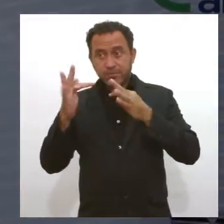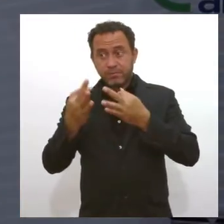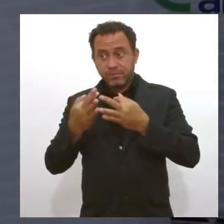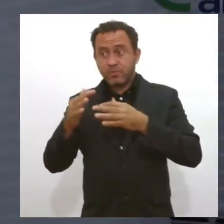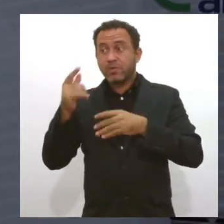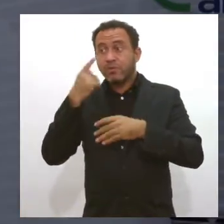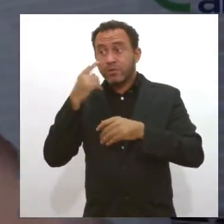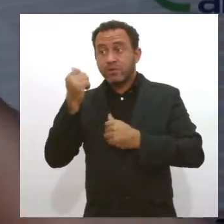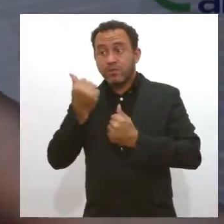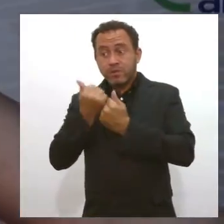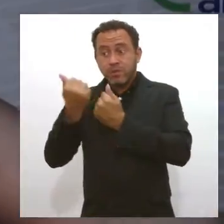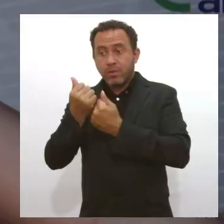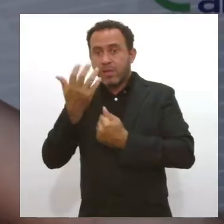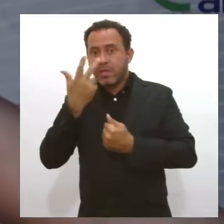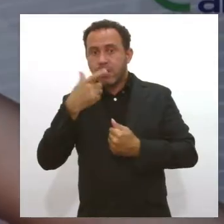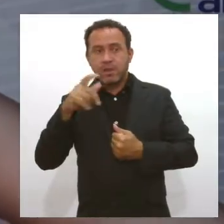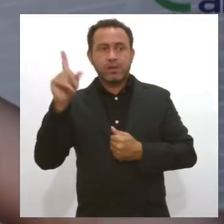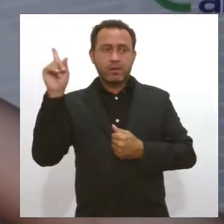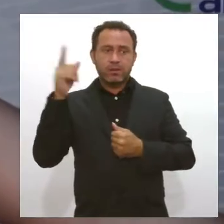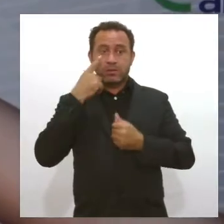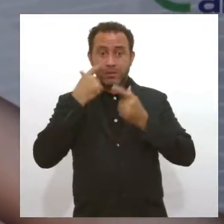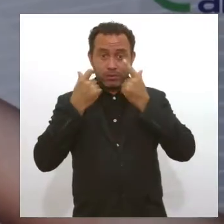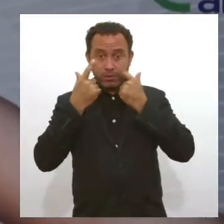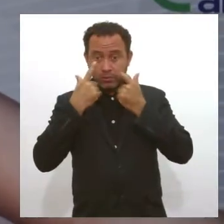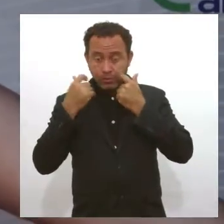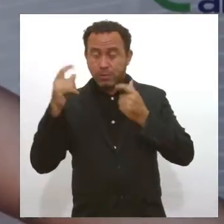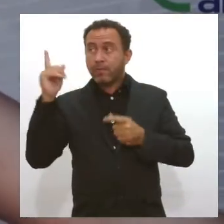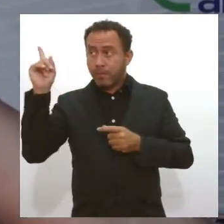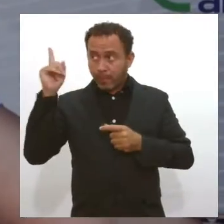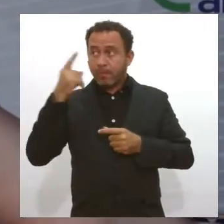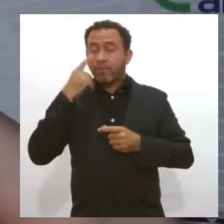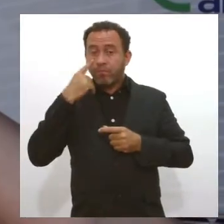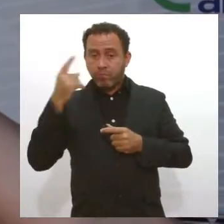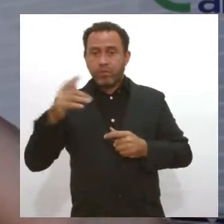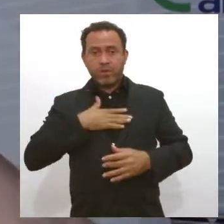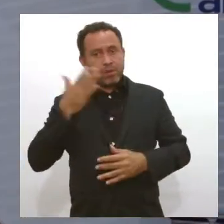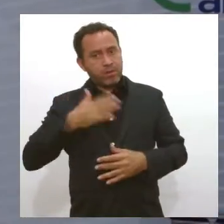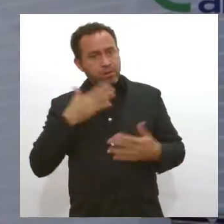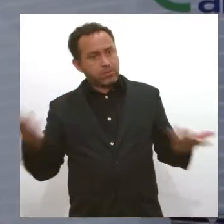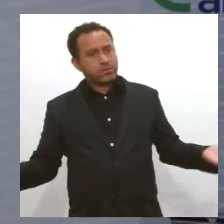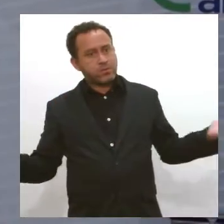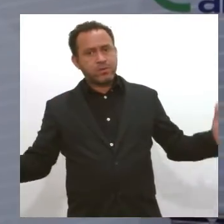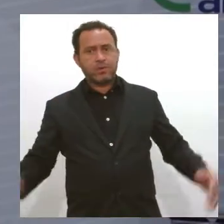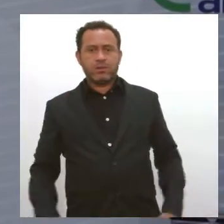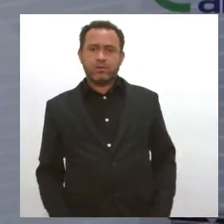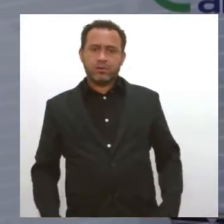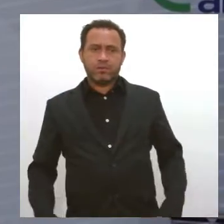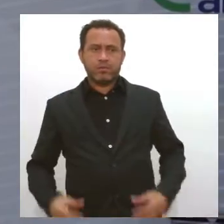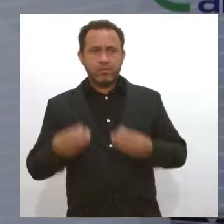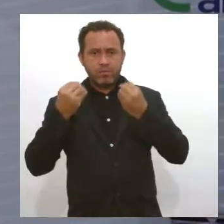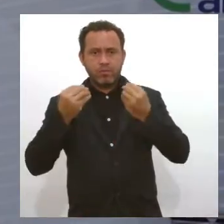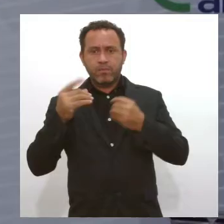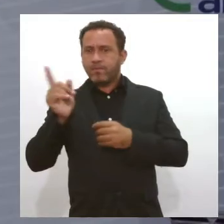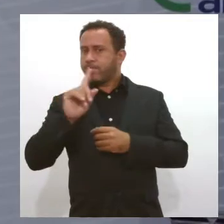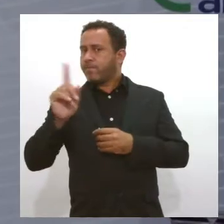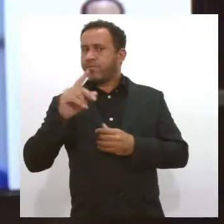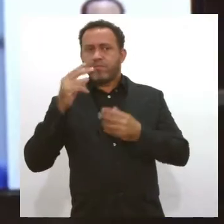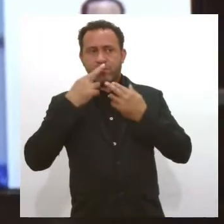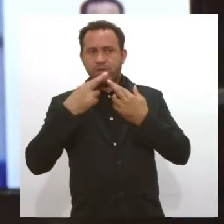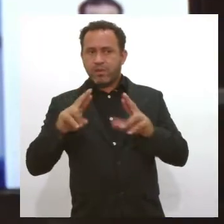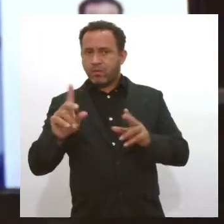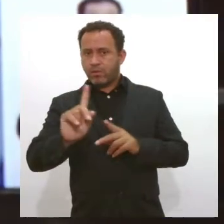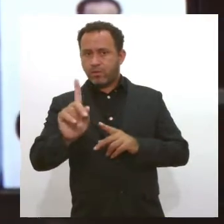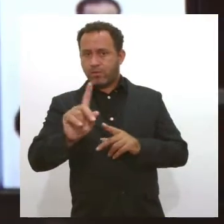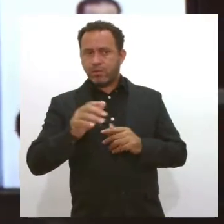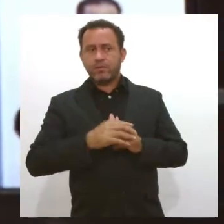assistidas. Crianças lá dentro chorando. Eu recebi os vídeos das crianças lá, assustadas com o que estava acontecendo. Não é dessa forma que a gente resolve as coisas.